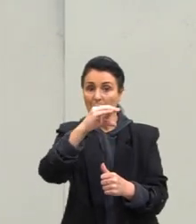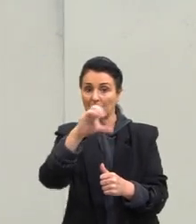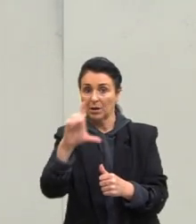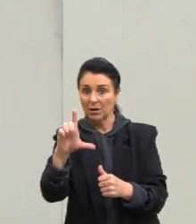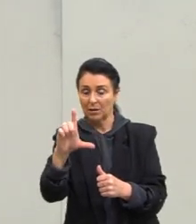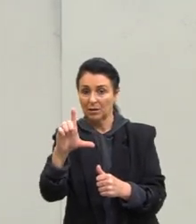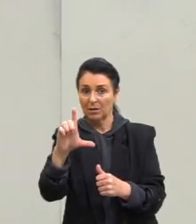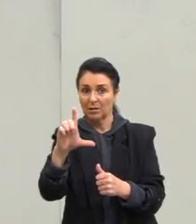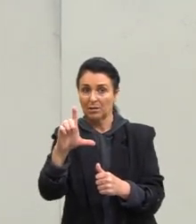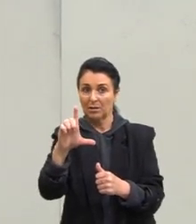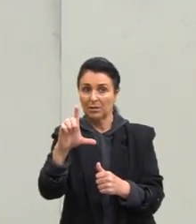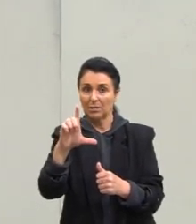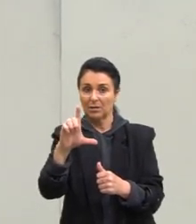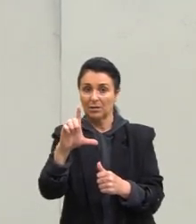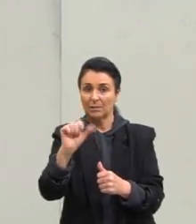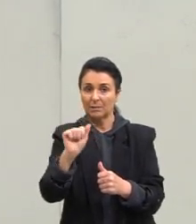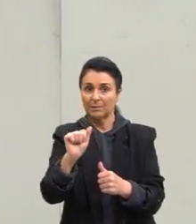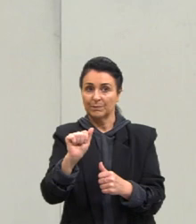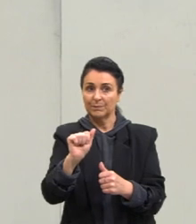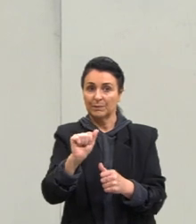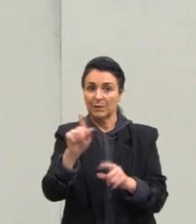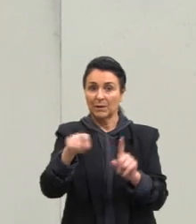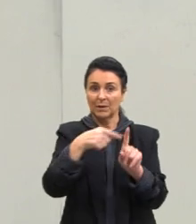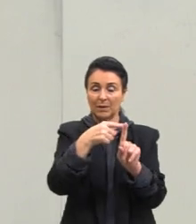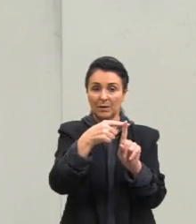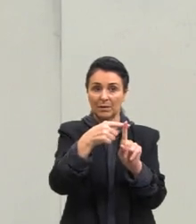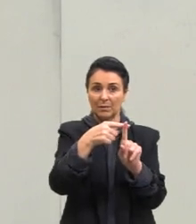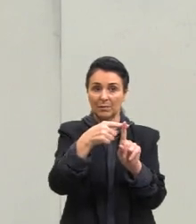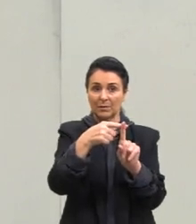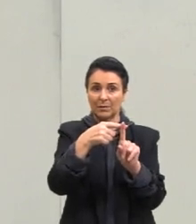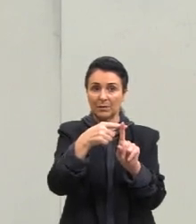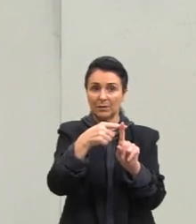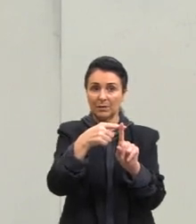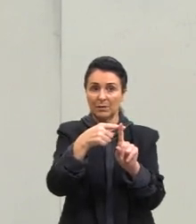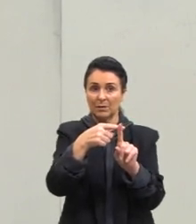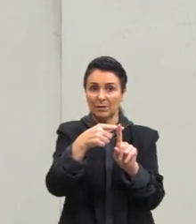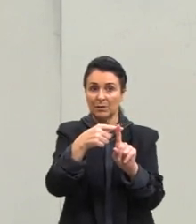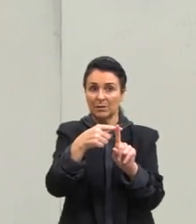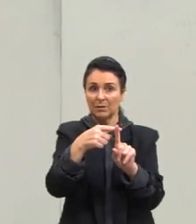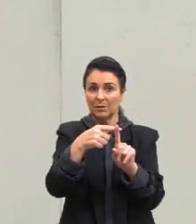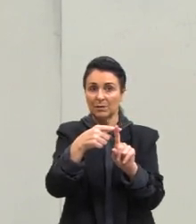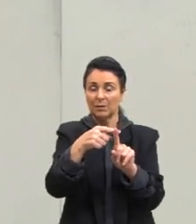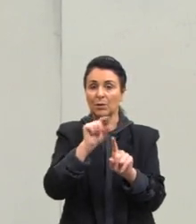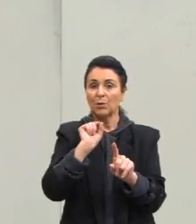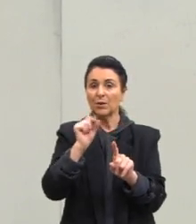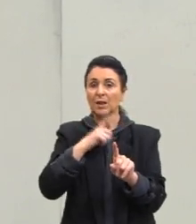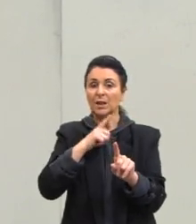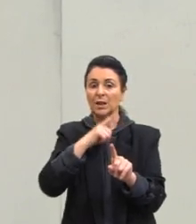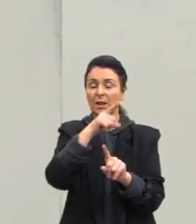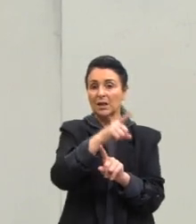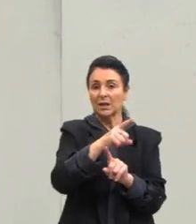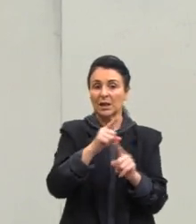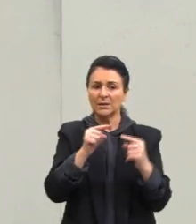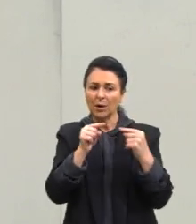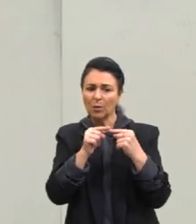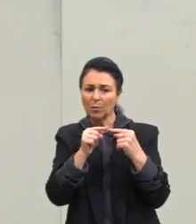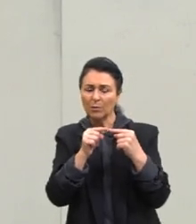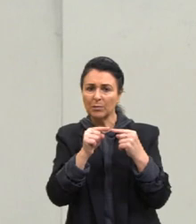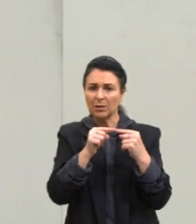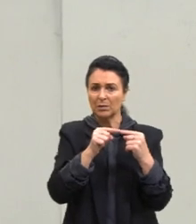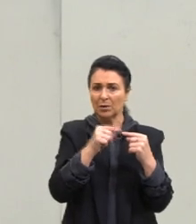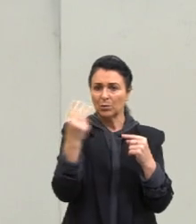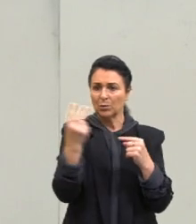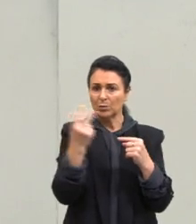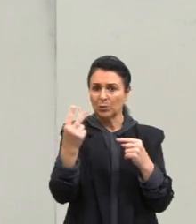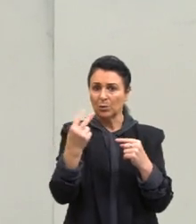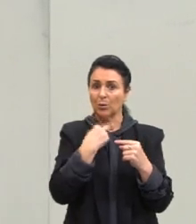tem menos carbonato, né? Mas, este aqui, o que que é? O que que eu vou ter a combinação desses dois? Se eu não posso